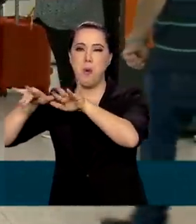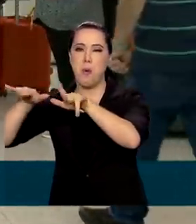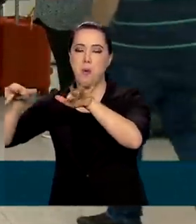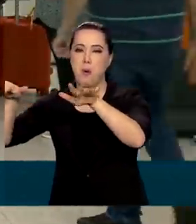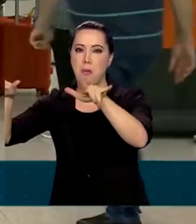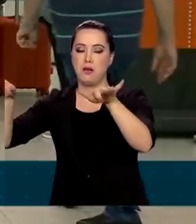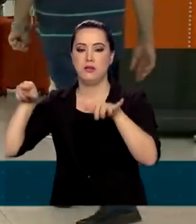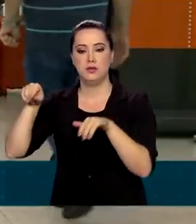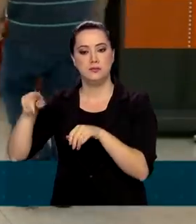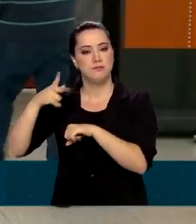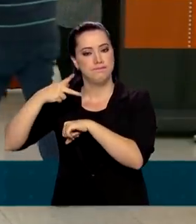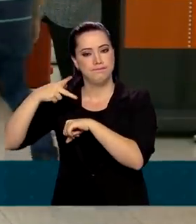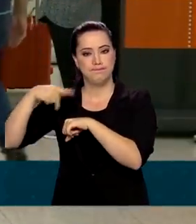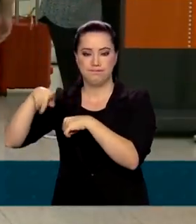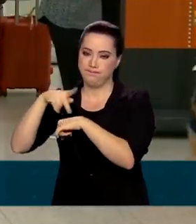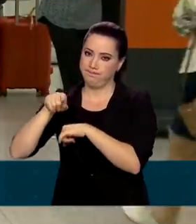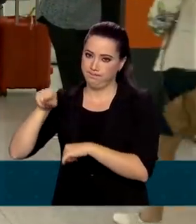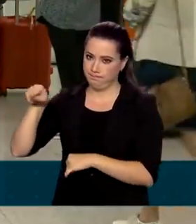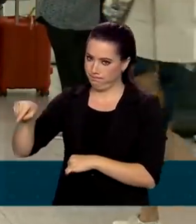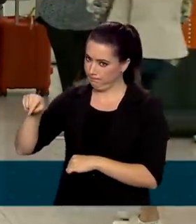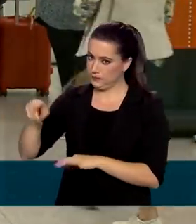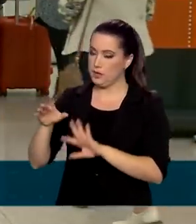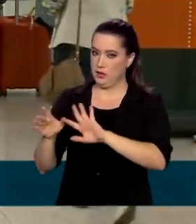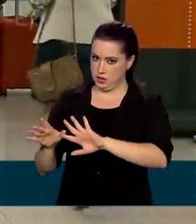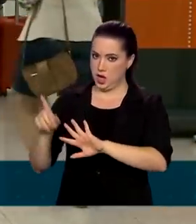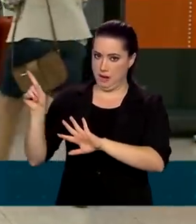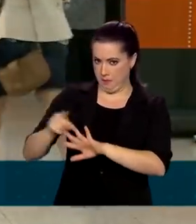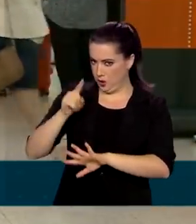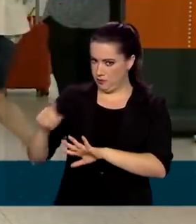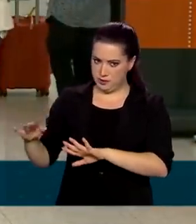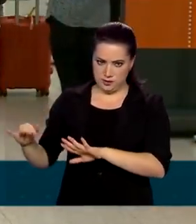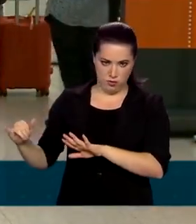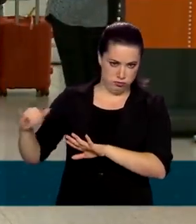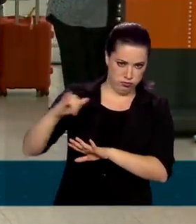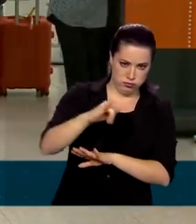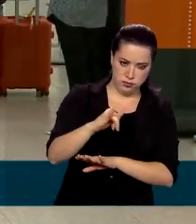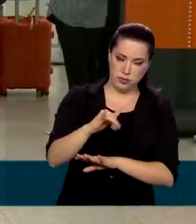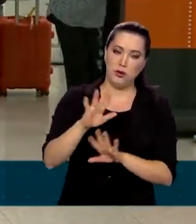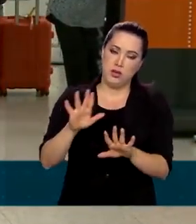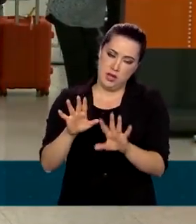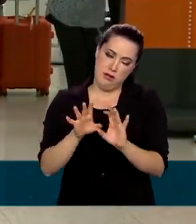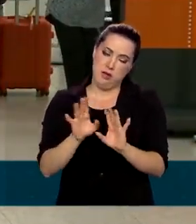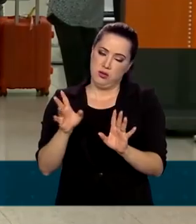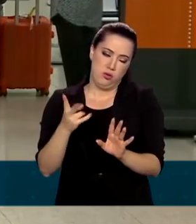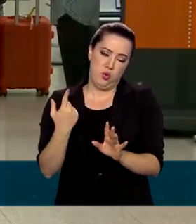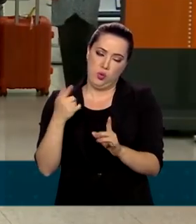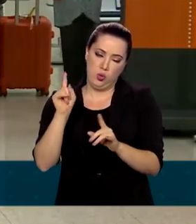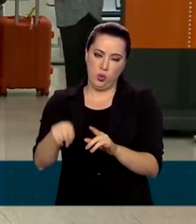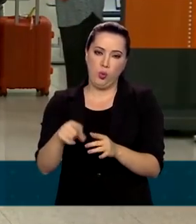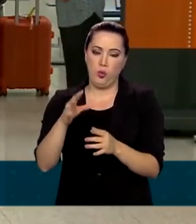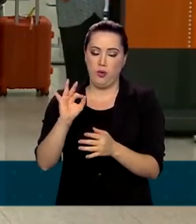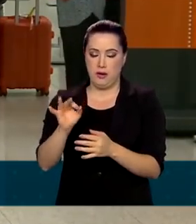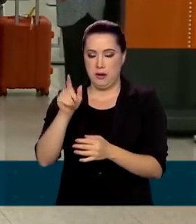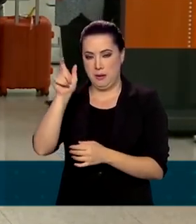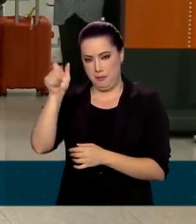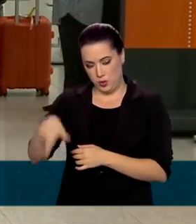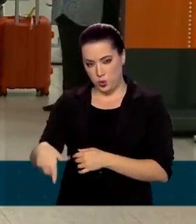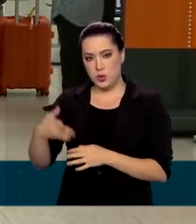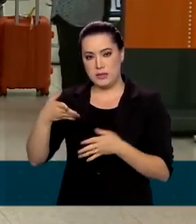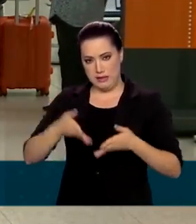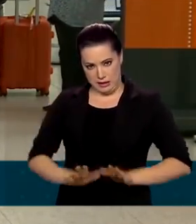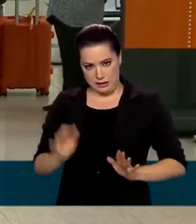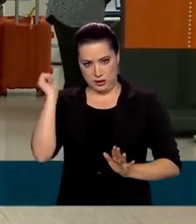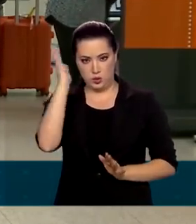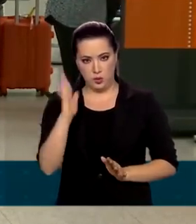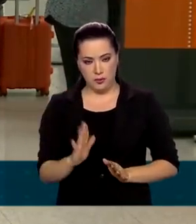rapidamente pelo Reino Unido. A restrição não vale para brasileiros, imigrantes com residência fixa no país